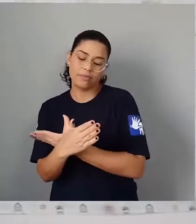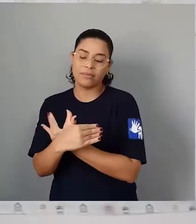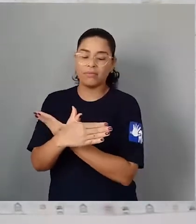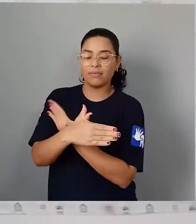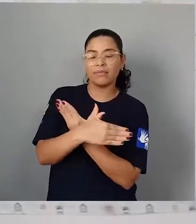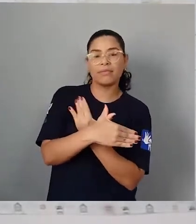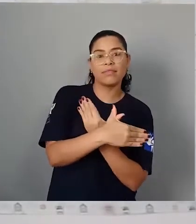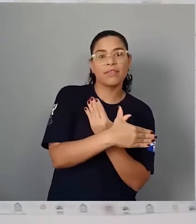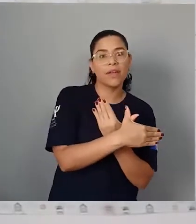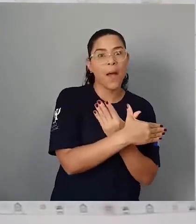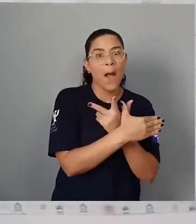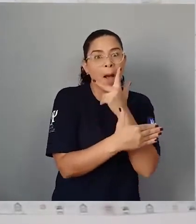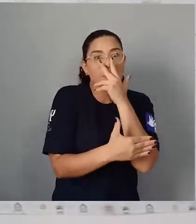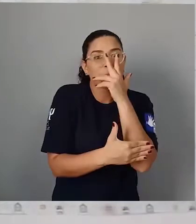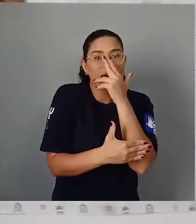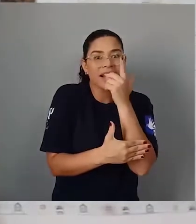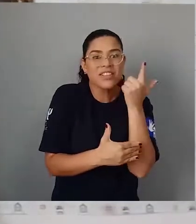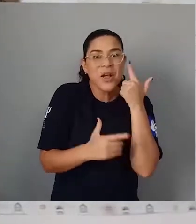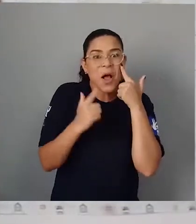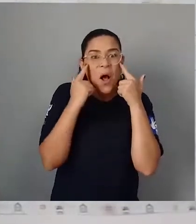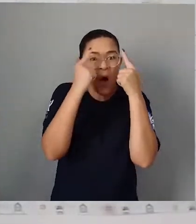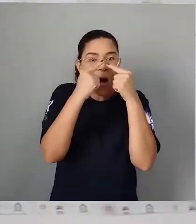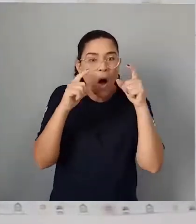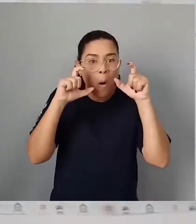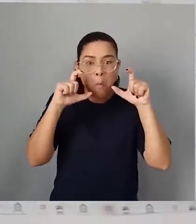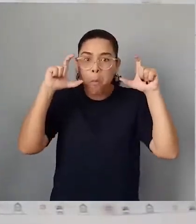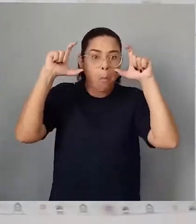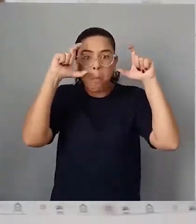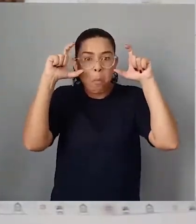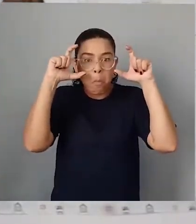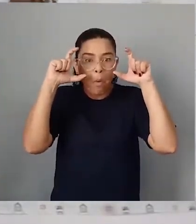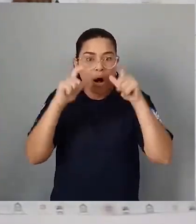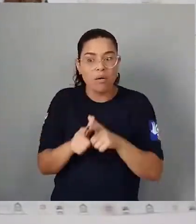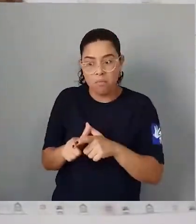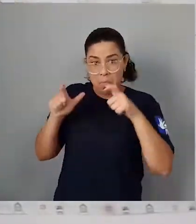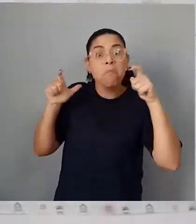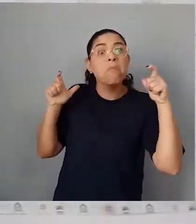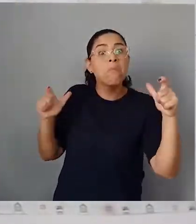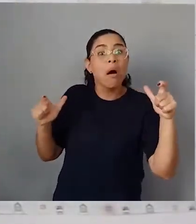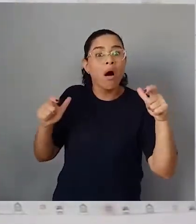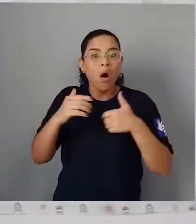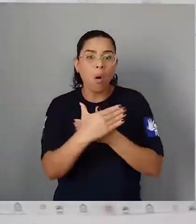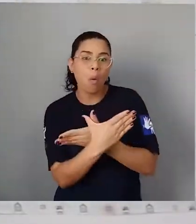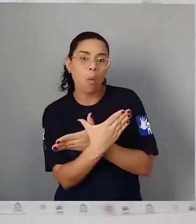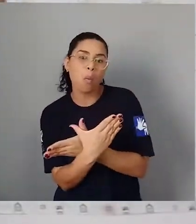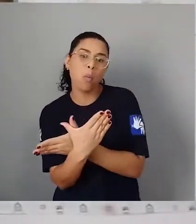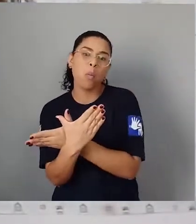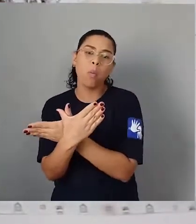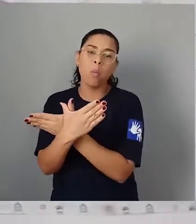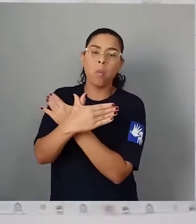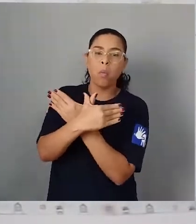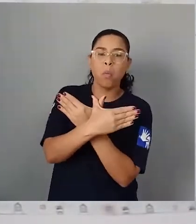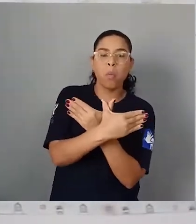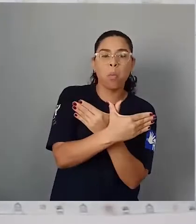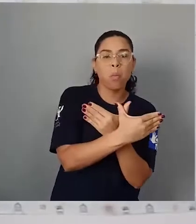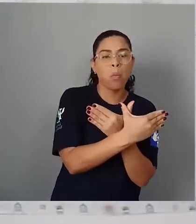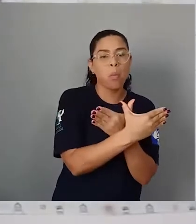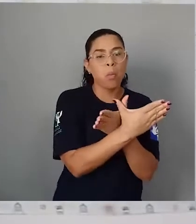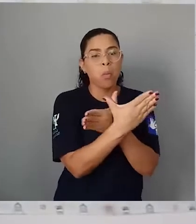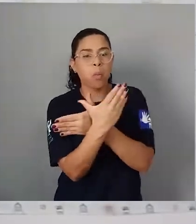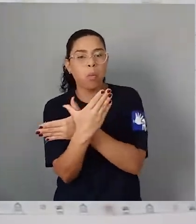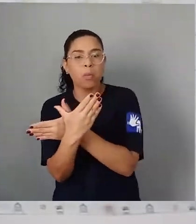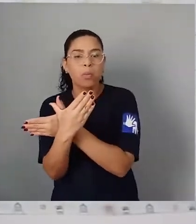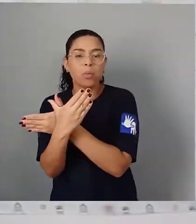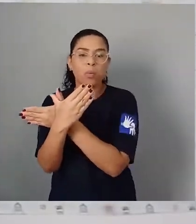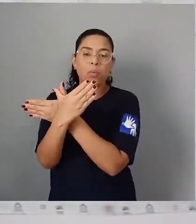A maior de nós Que envergadura Quando abriu suas asas Fomos à